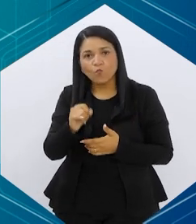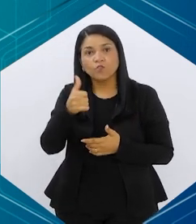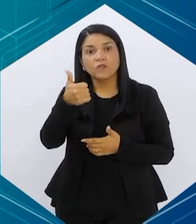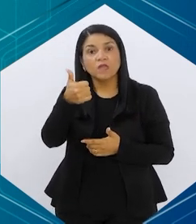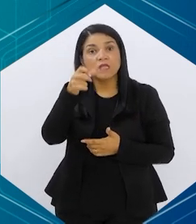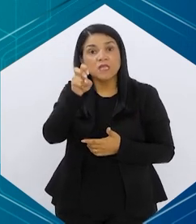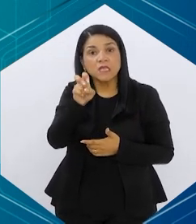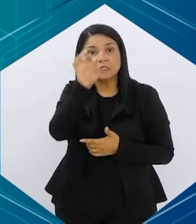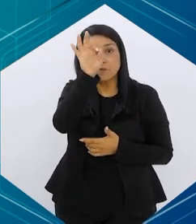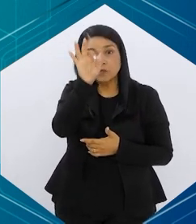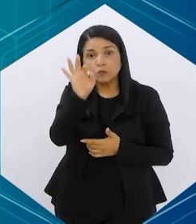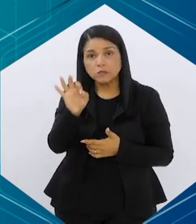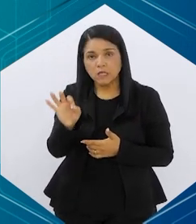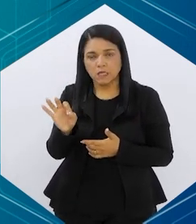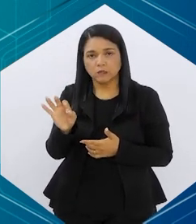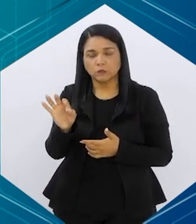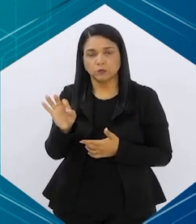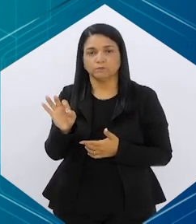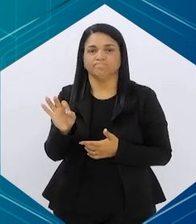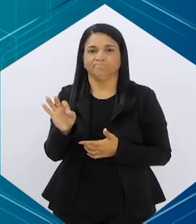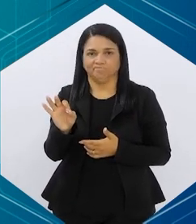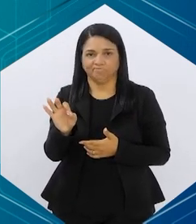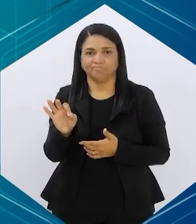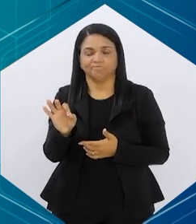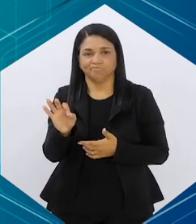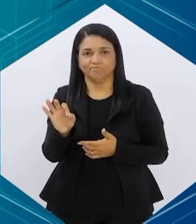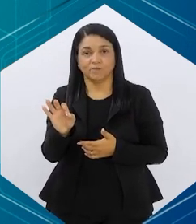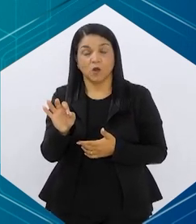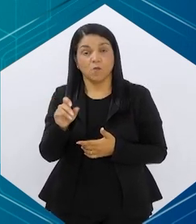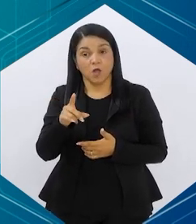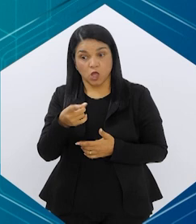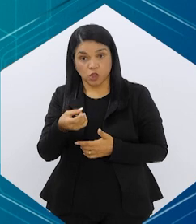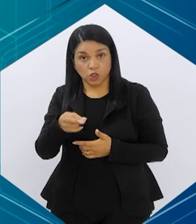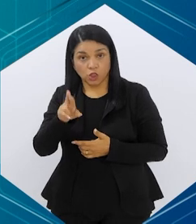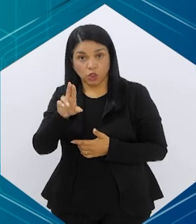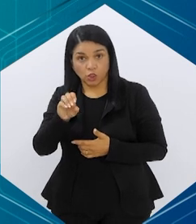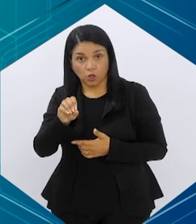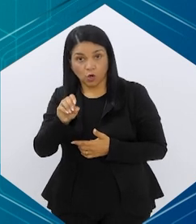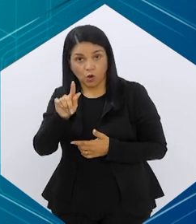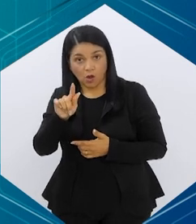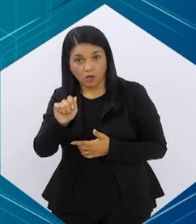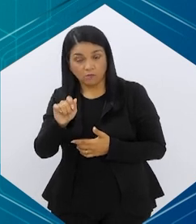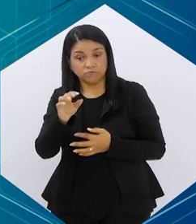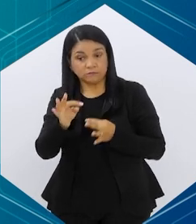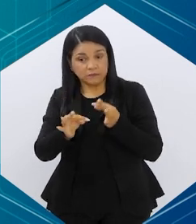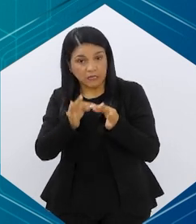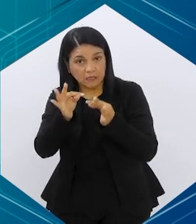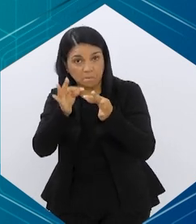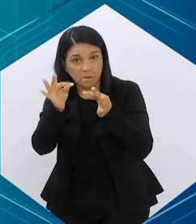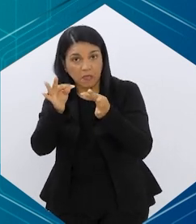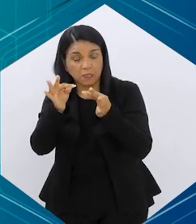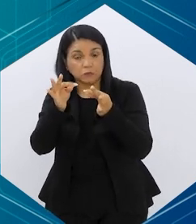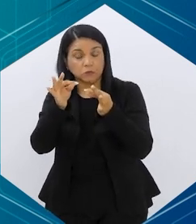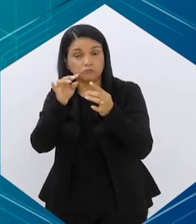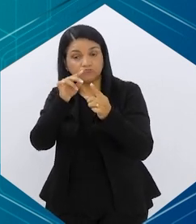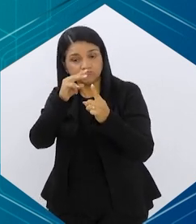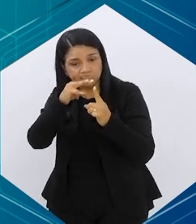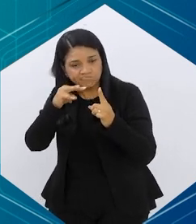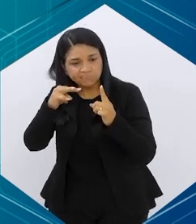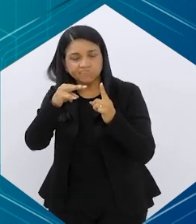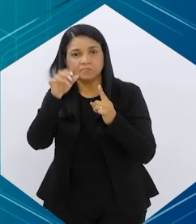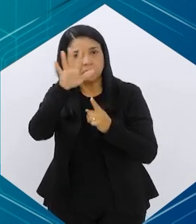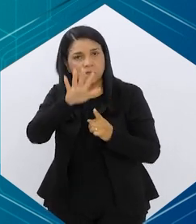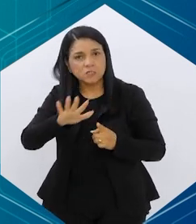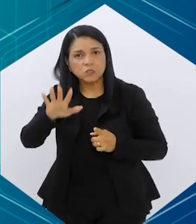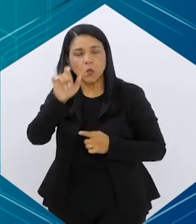em torno de 15% que os pacientes perderam, é uma droga em relação a tratamento, se a gente for olhar o paciente como um